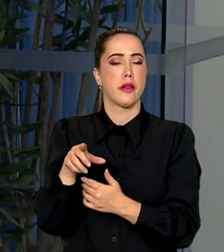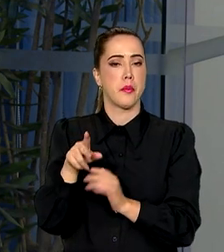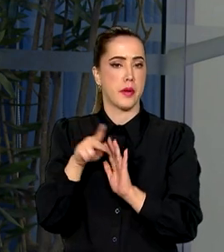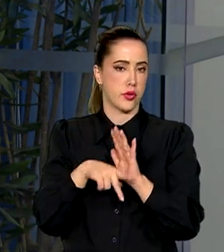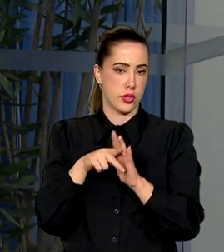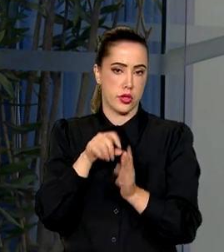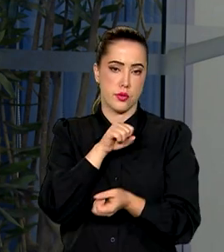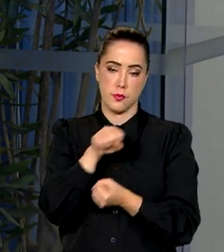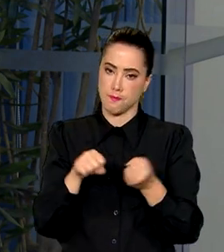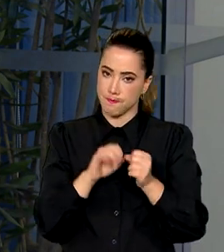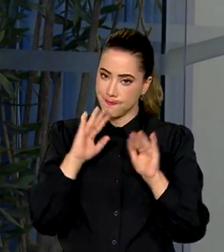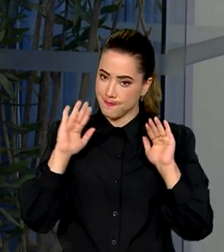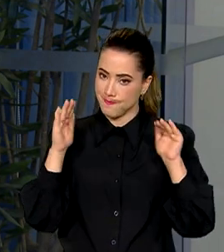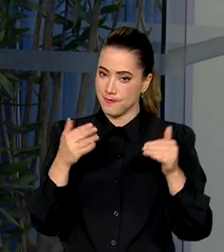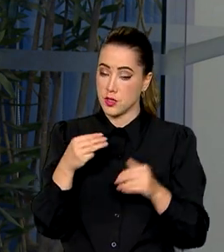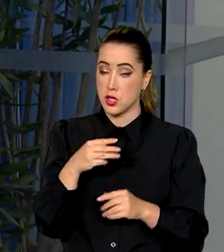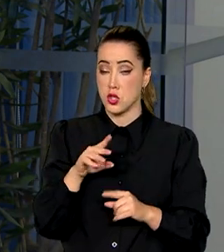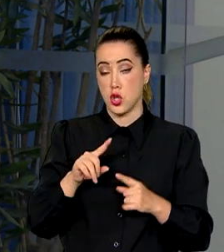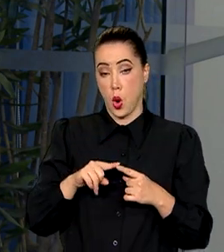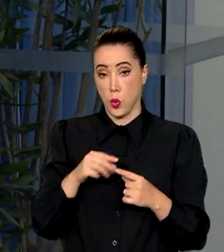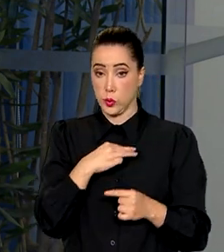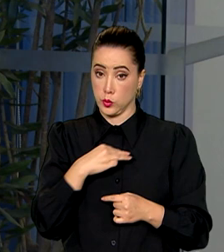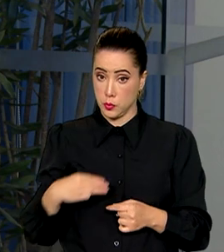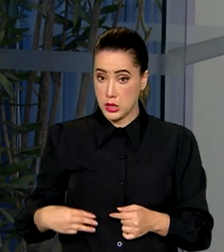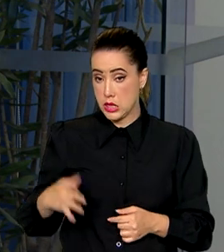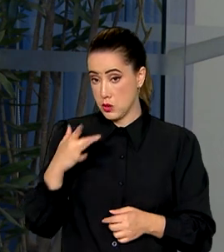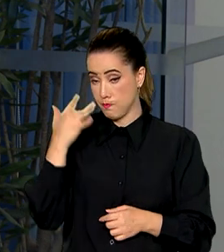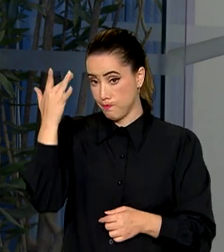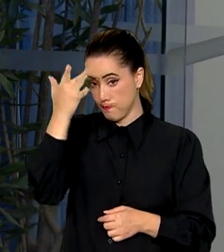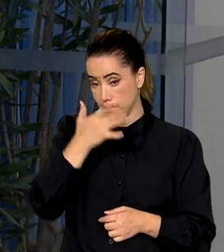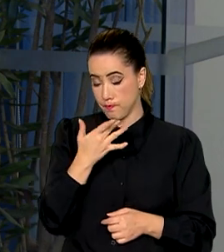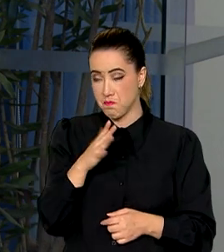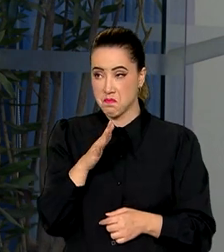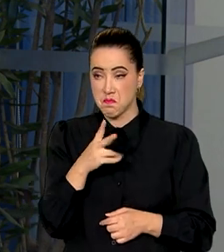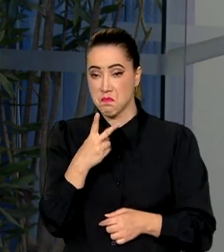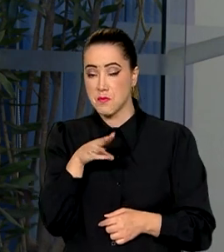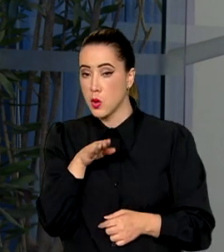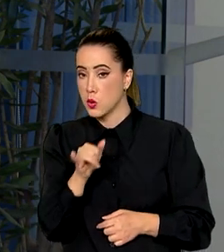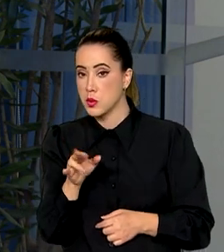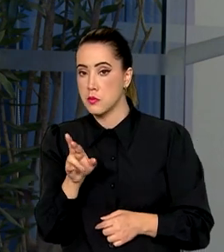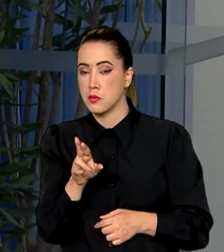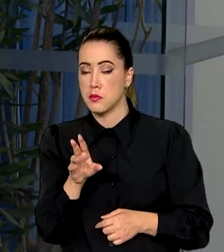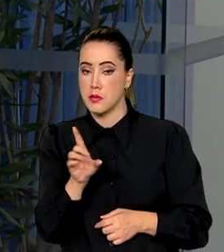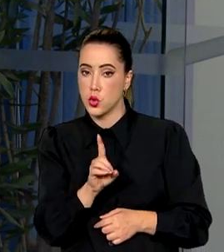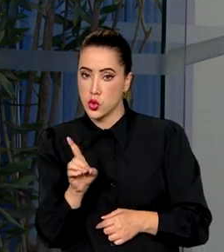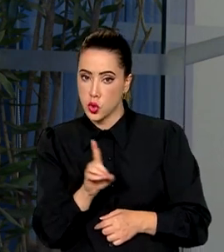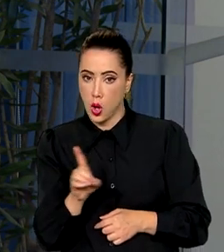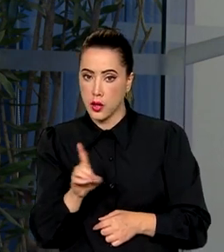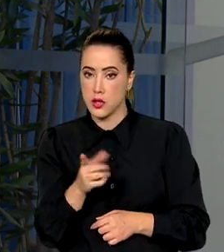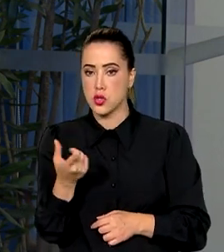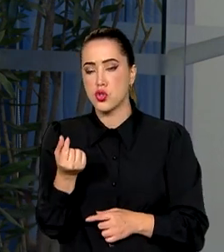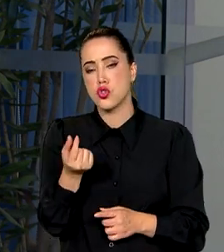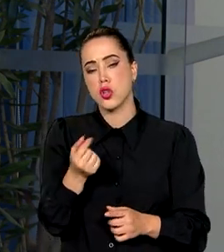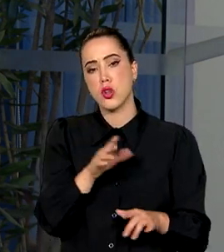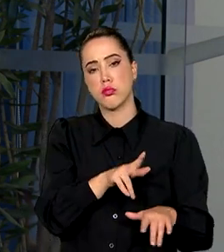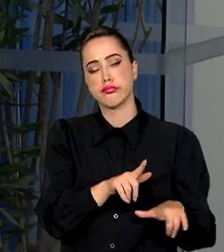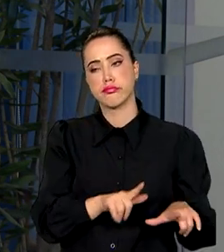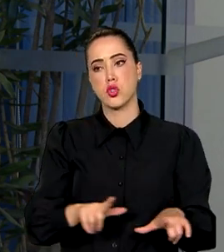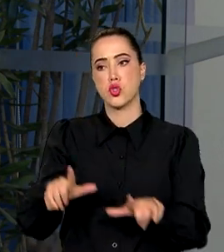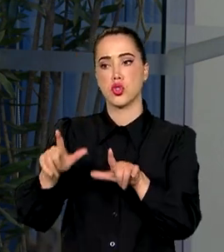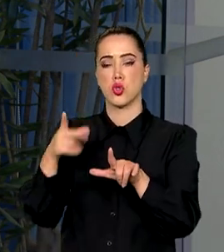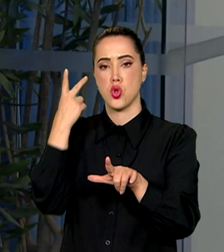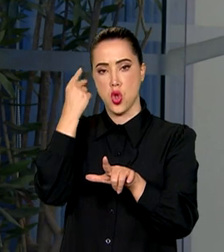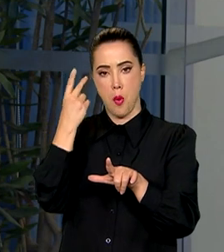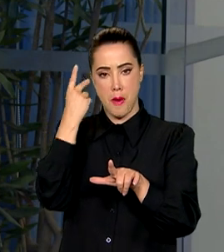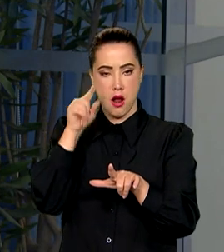Segundo o ministro da Fazenda, Fernando Haddad, devem ser cerca de 2 bilhões de dólares. São títulos comuns da dívida externa, mas eles